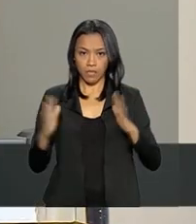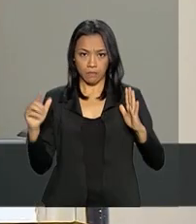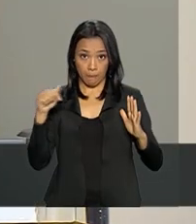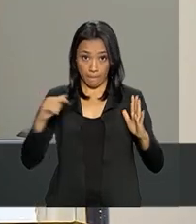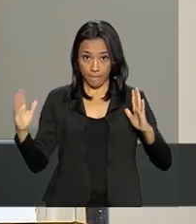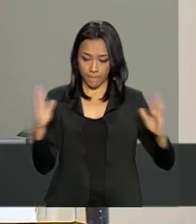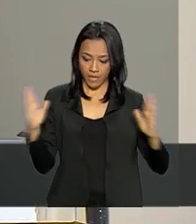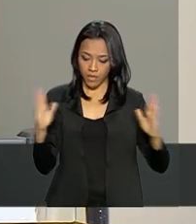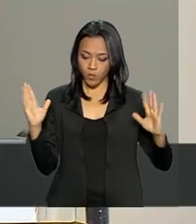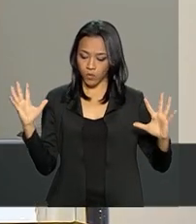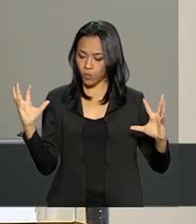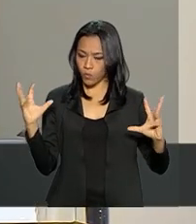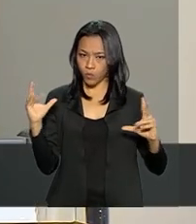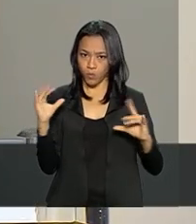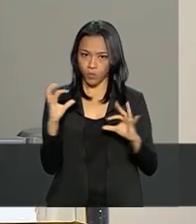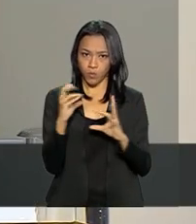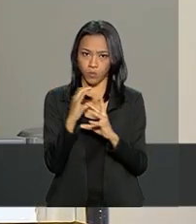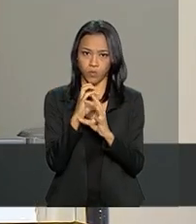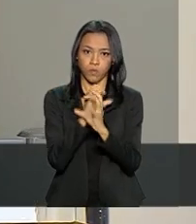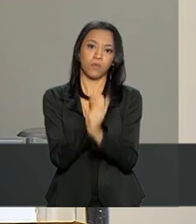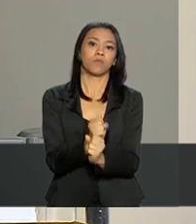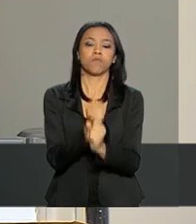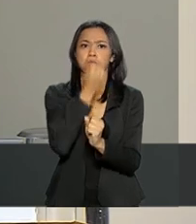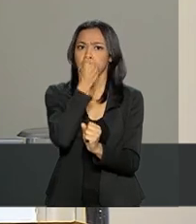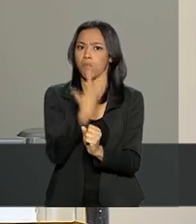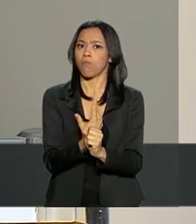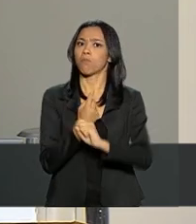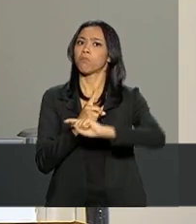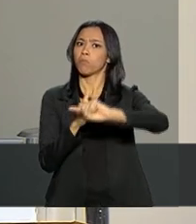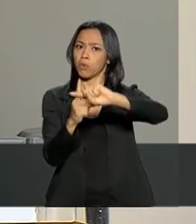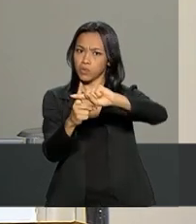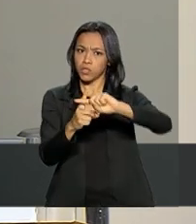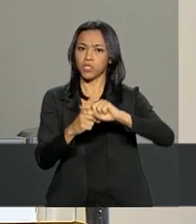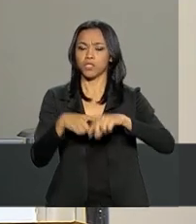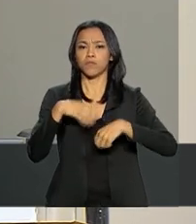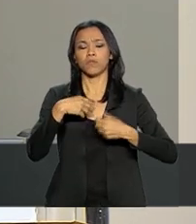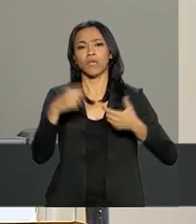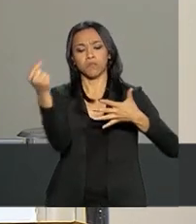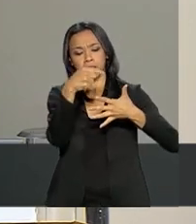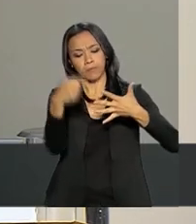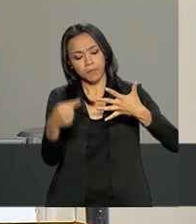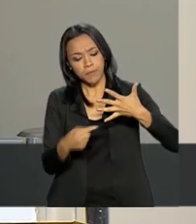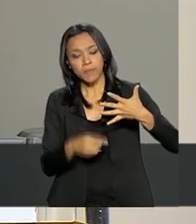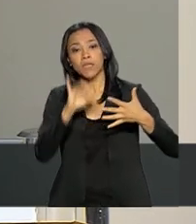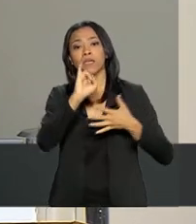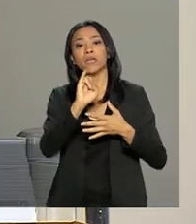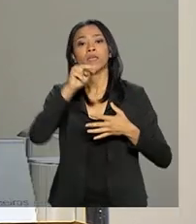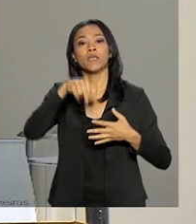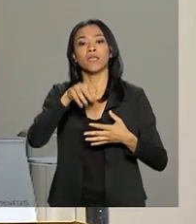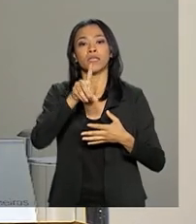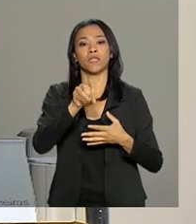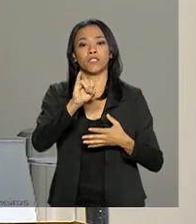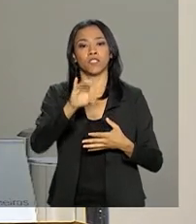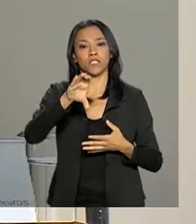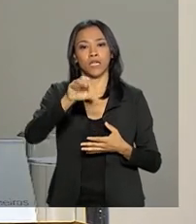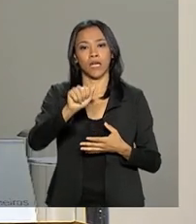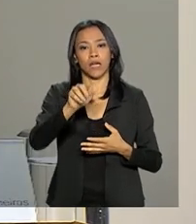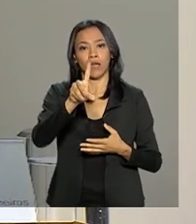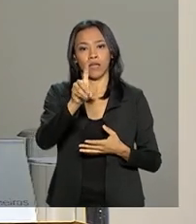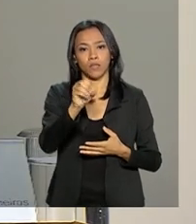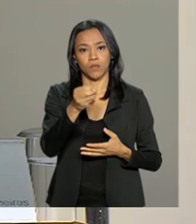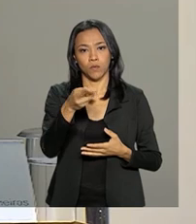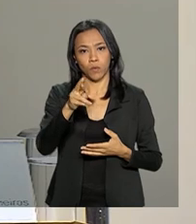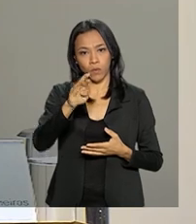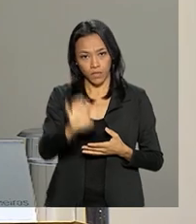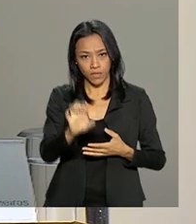mês, tivemos o desempenho positivo de todos os indicadores macroeconômicos. Nós já comentamos que a arrecadação tem